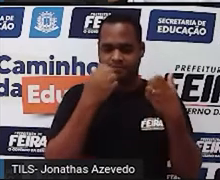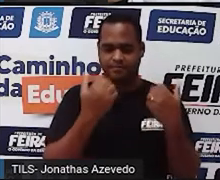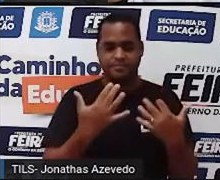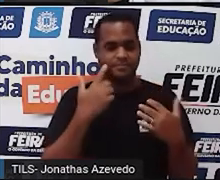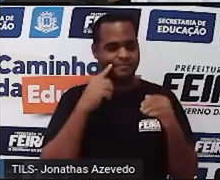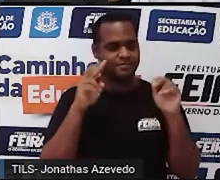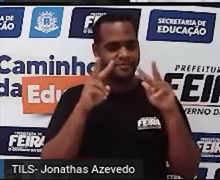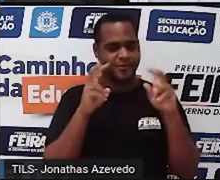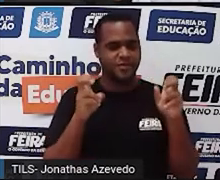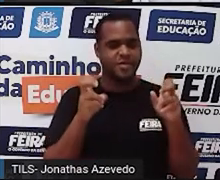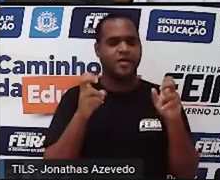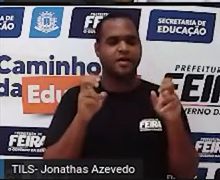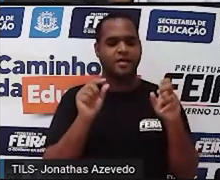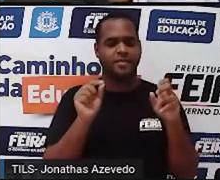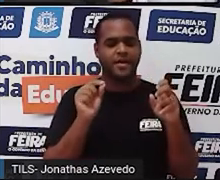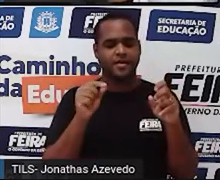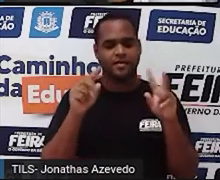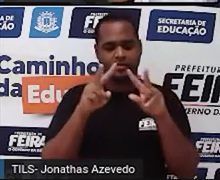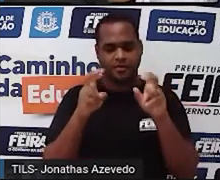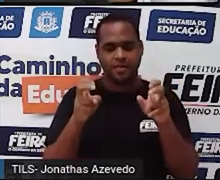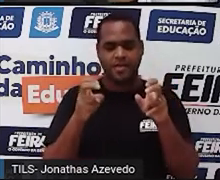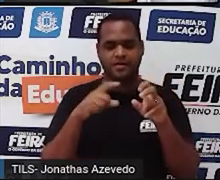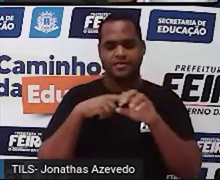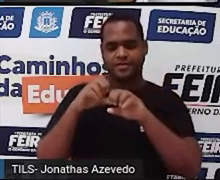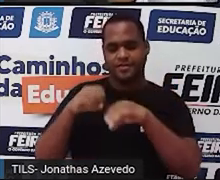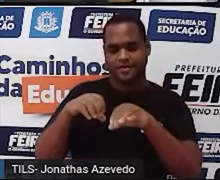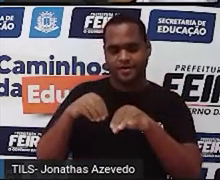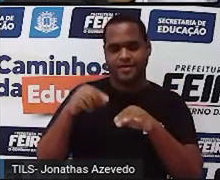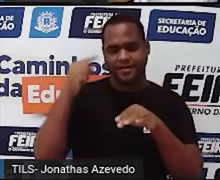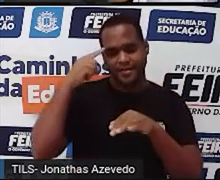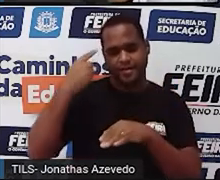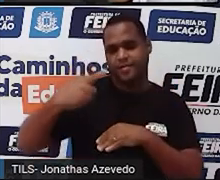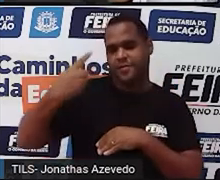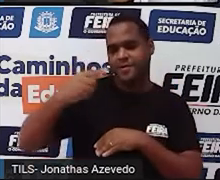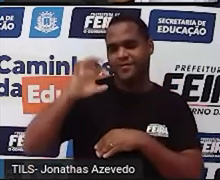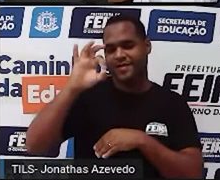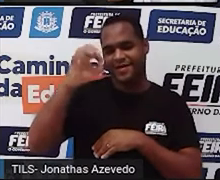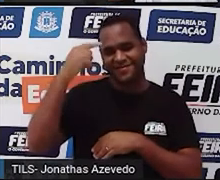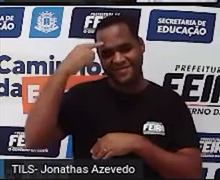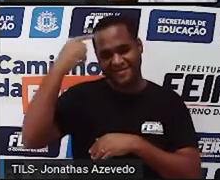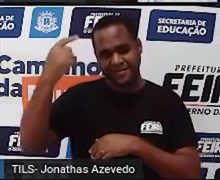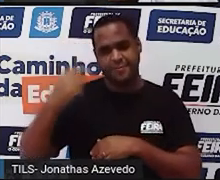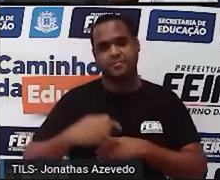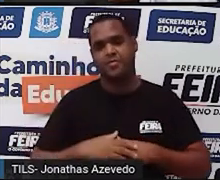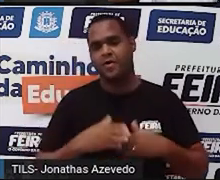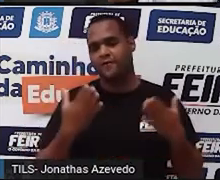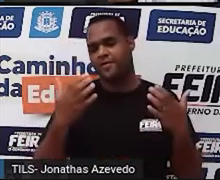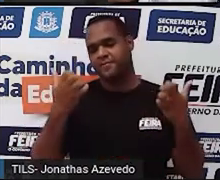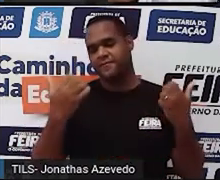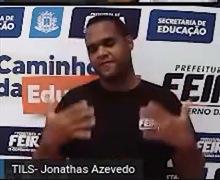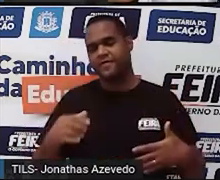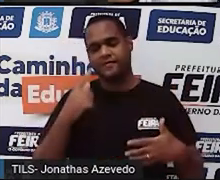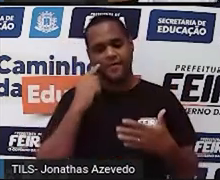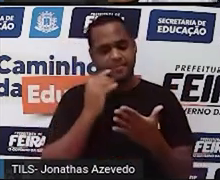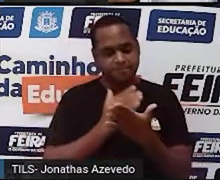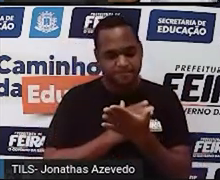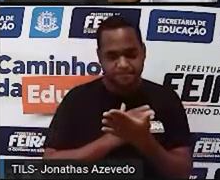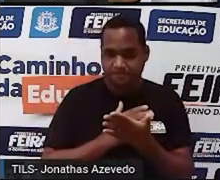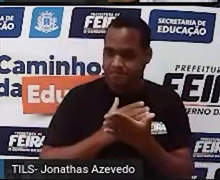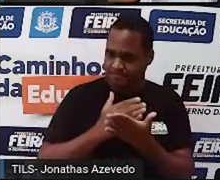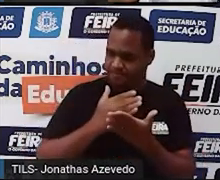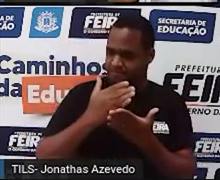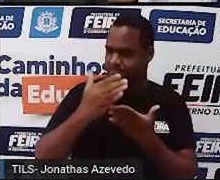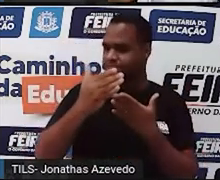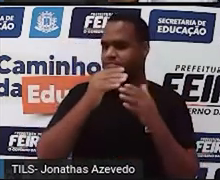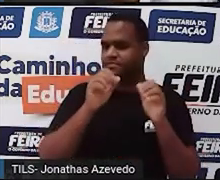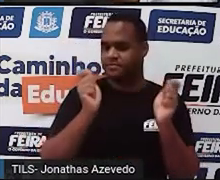assunto, no tema dessa aula, que é a equação do primeiro grau. Tá bom? Bora, vamos lá, vamos adiante. Dá para